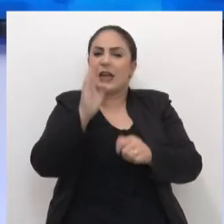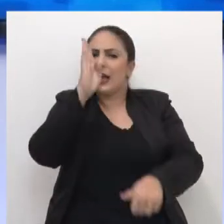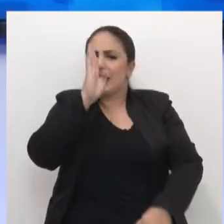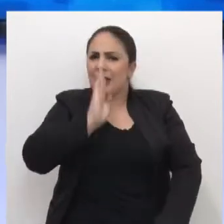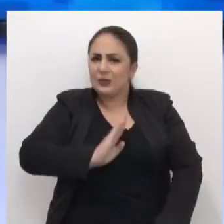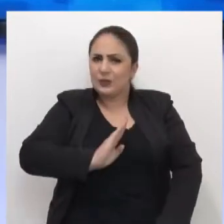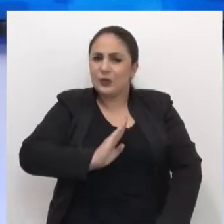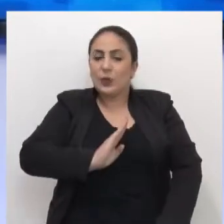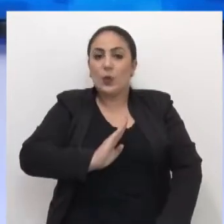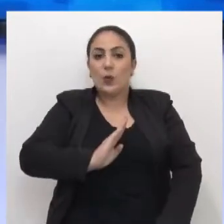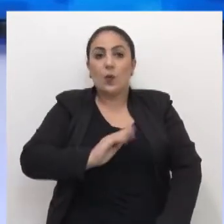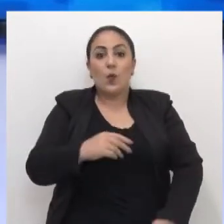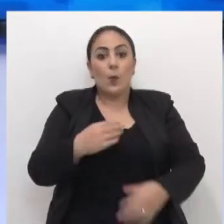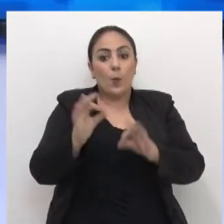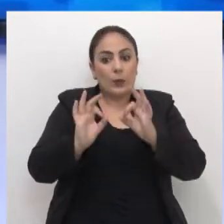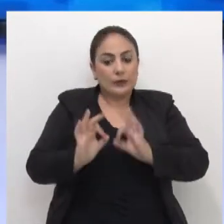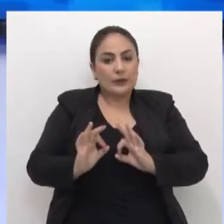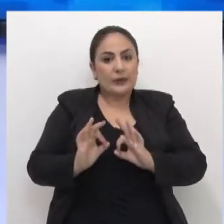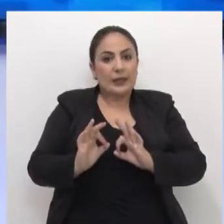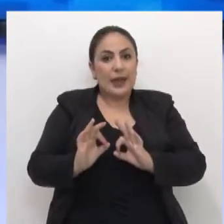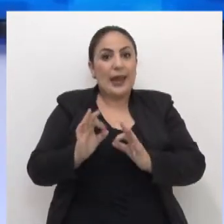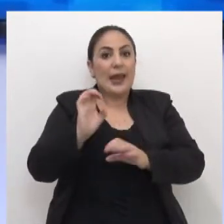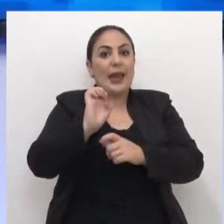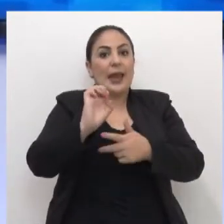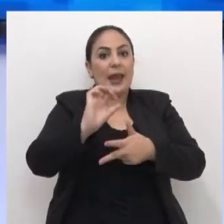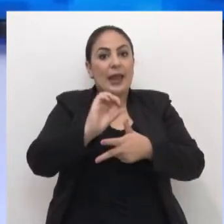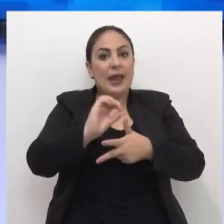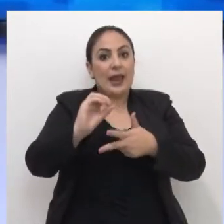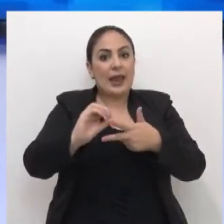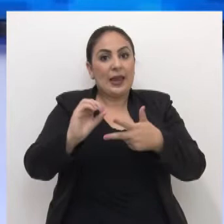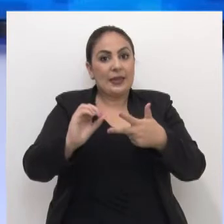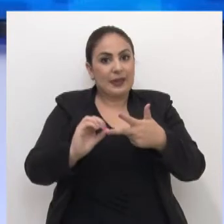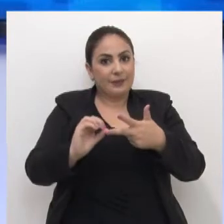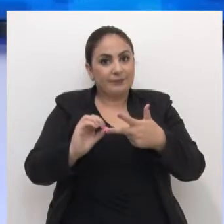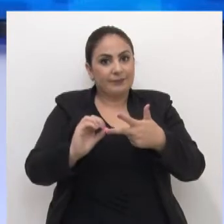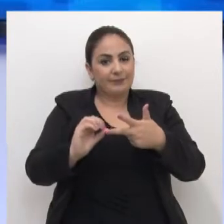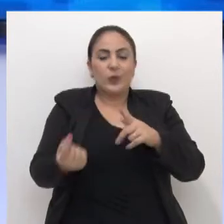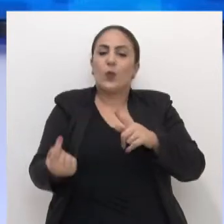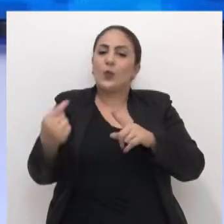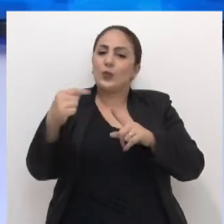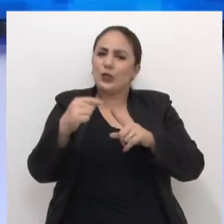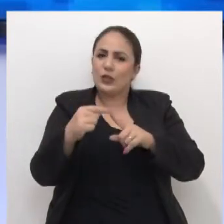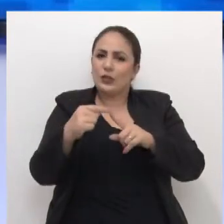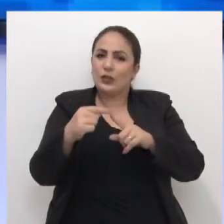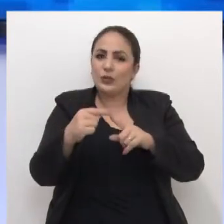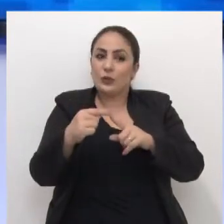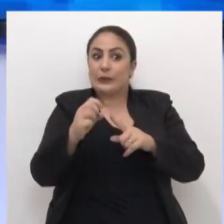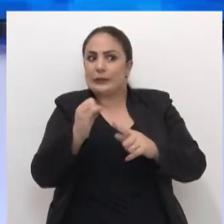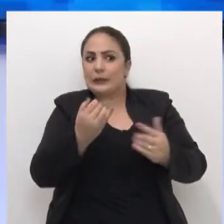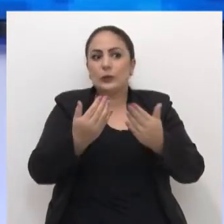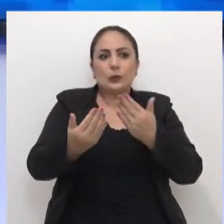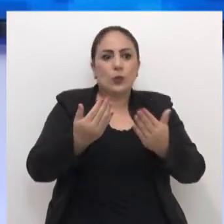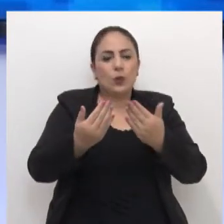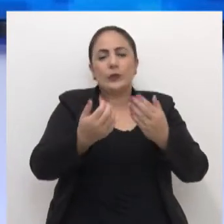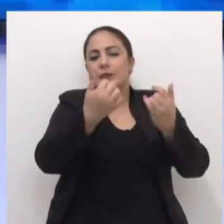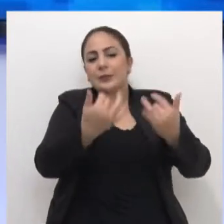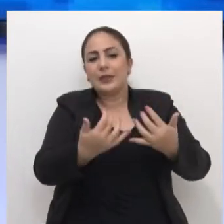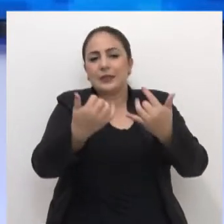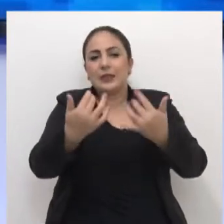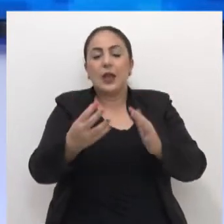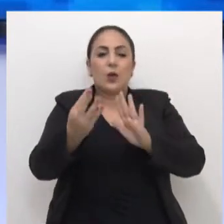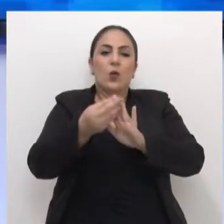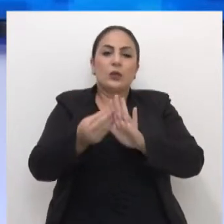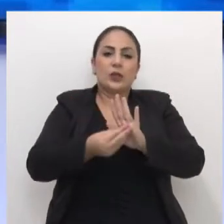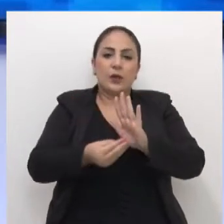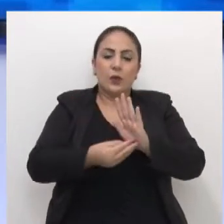graça um intensivo preparatório para o Enem. A intenção é esclarecer dúvidas e abordar os conteúdos das